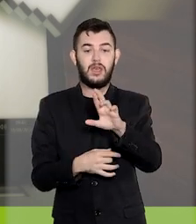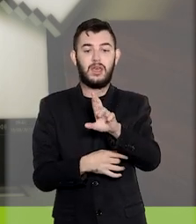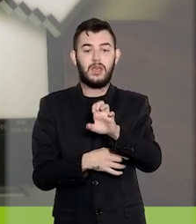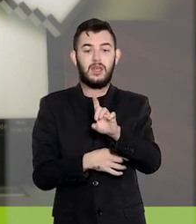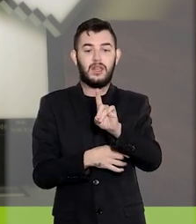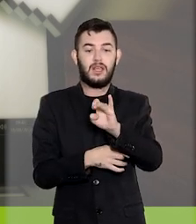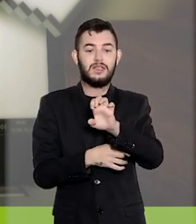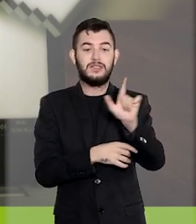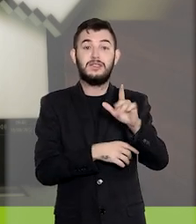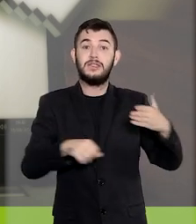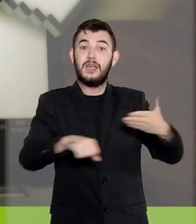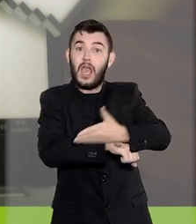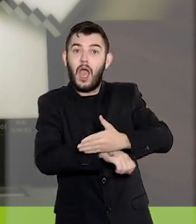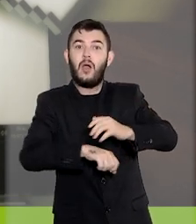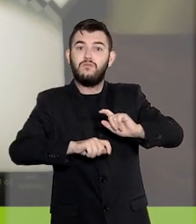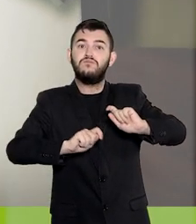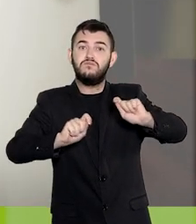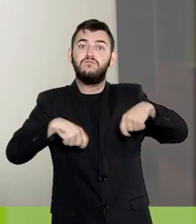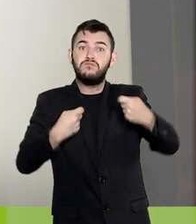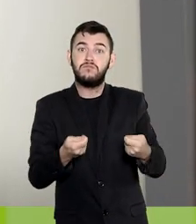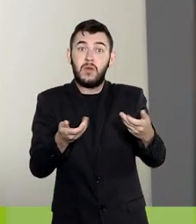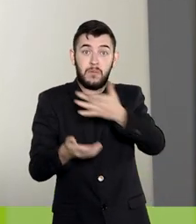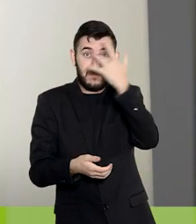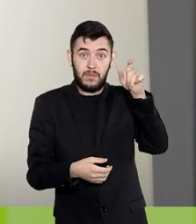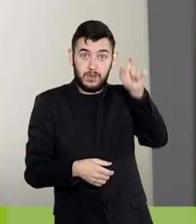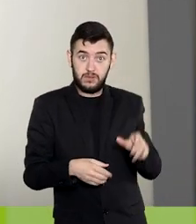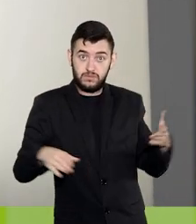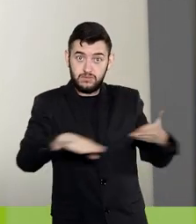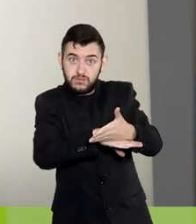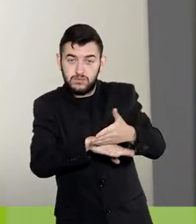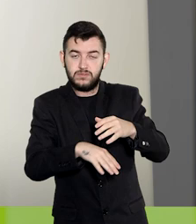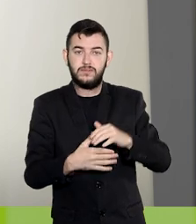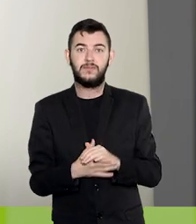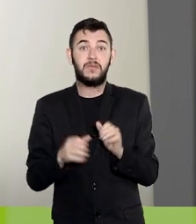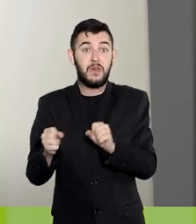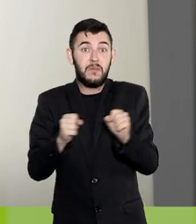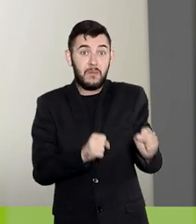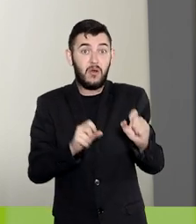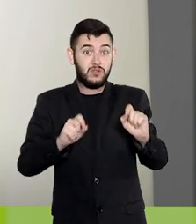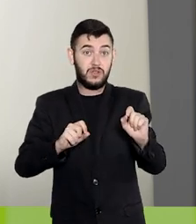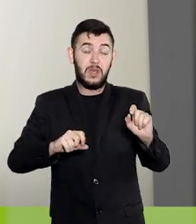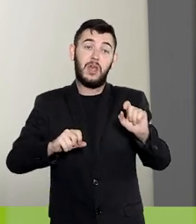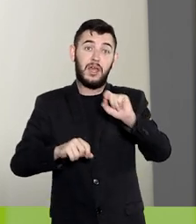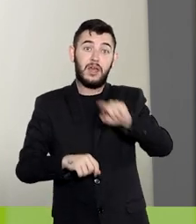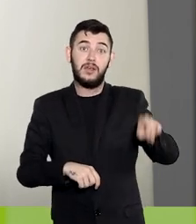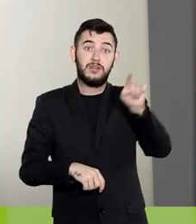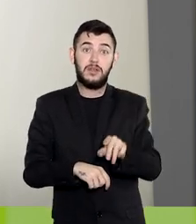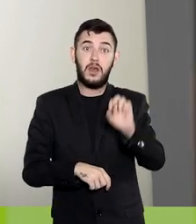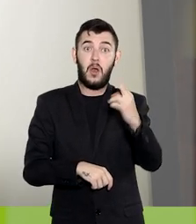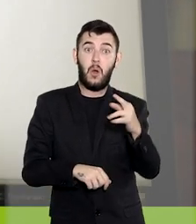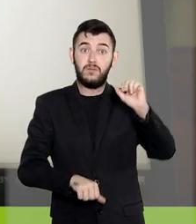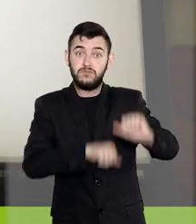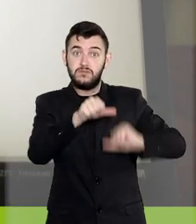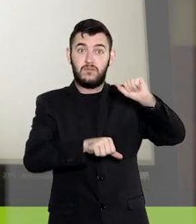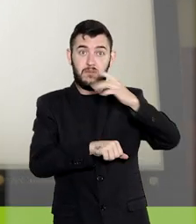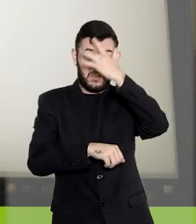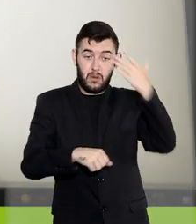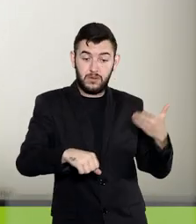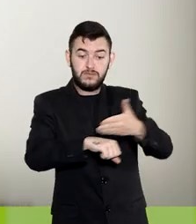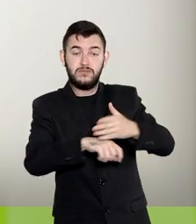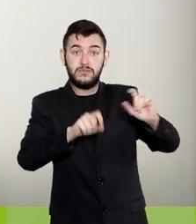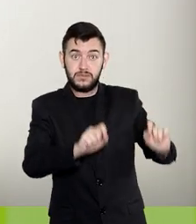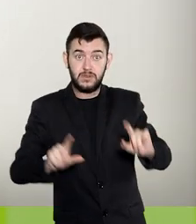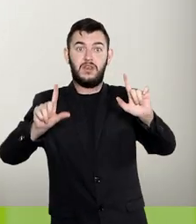concedidas. Aqui, também é possível caçar ou renovar uma credencial de acesso. Caso o